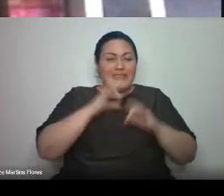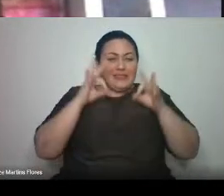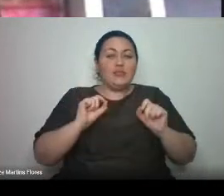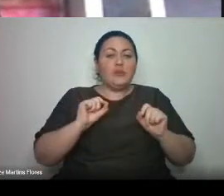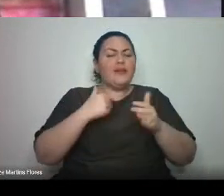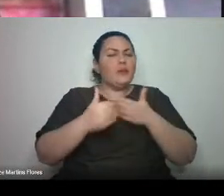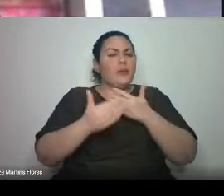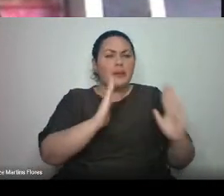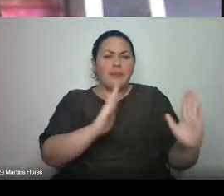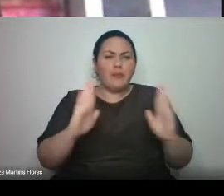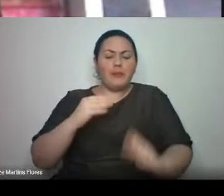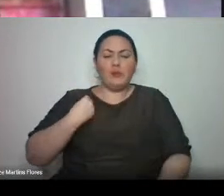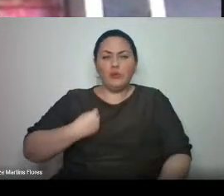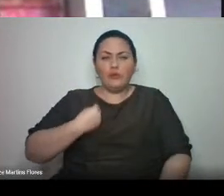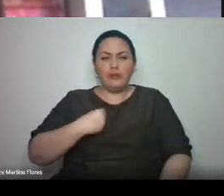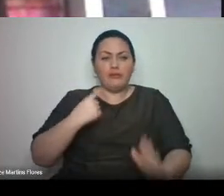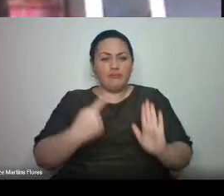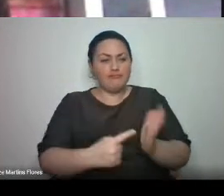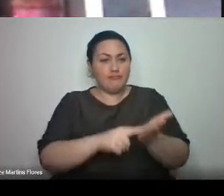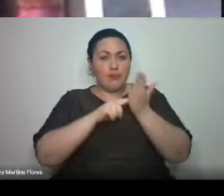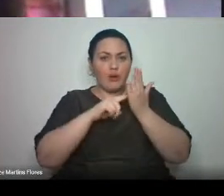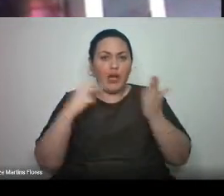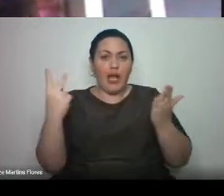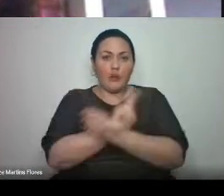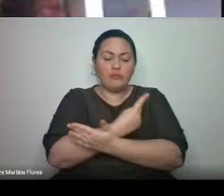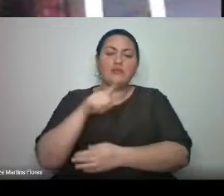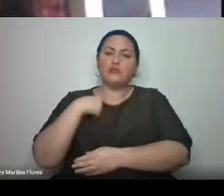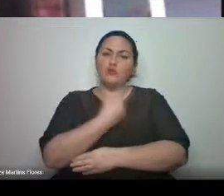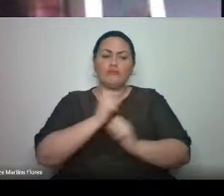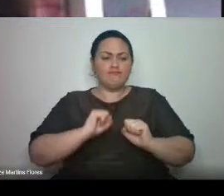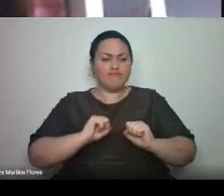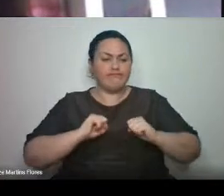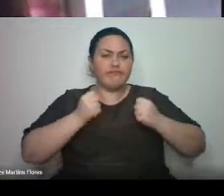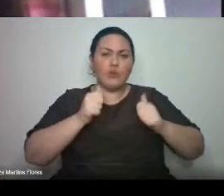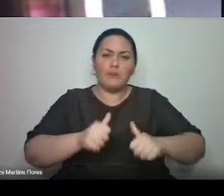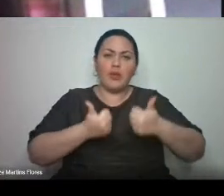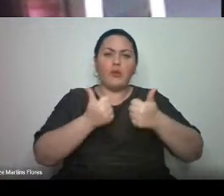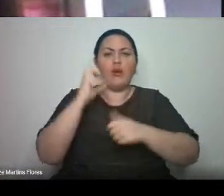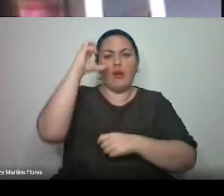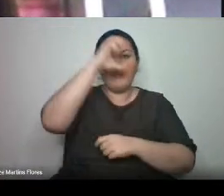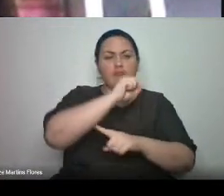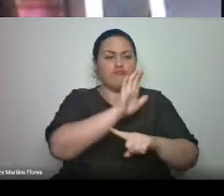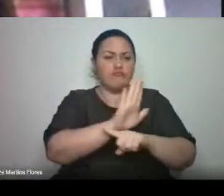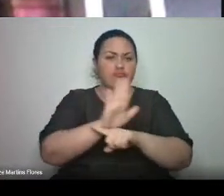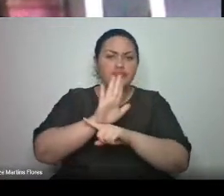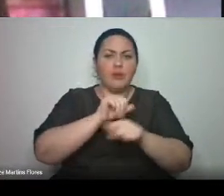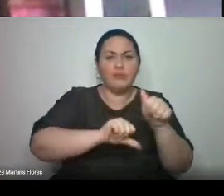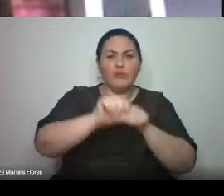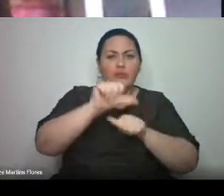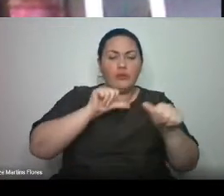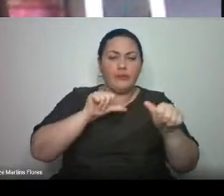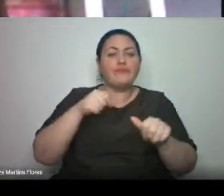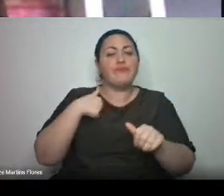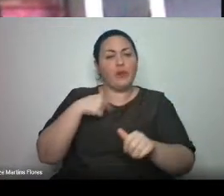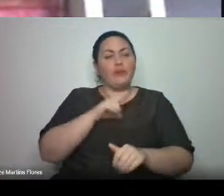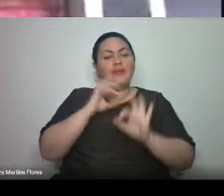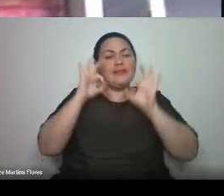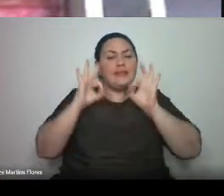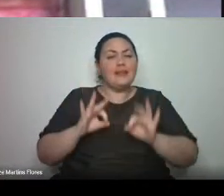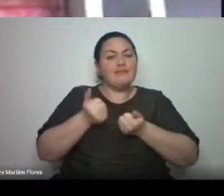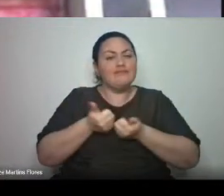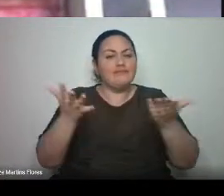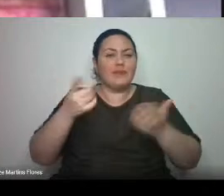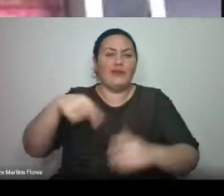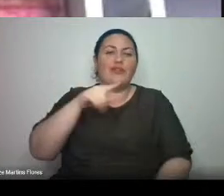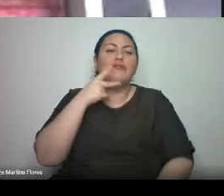melhor para aprender e contribuir. E uma certeza que eu tenho, que eu gostaria muito que vocês ficassem com ela, é que o amor é a força